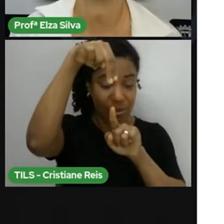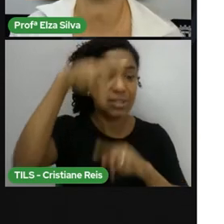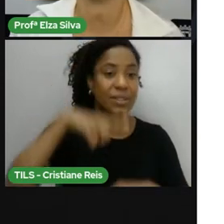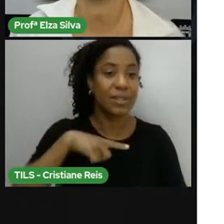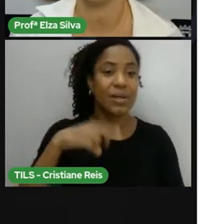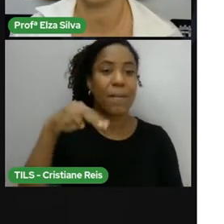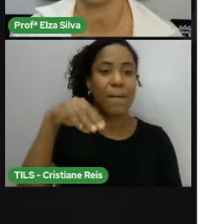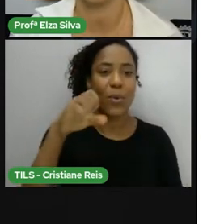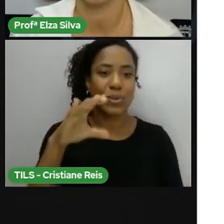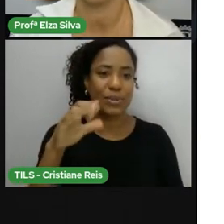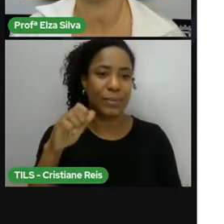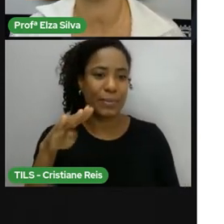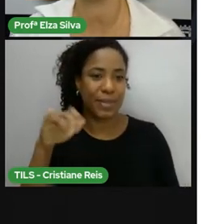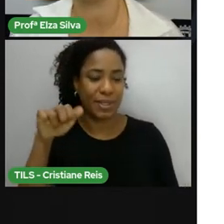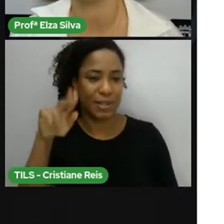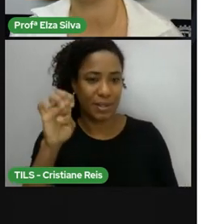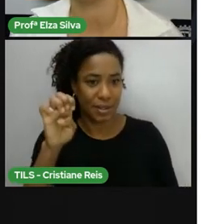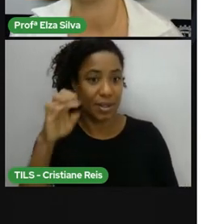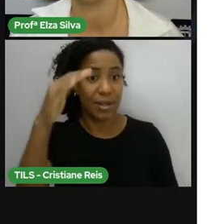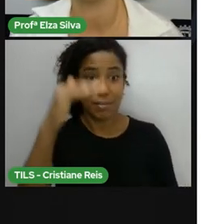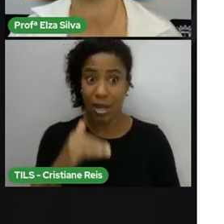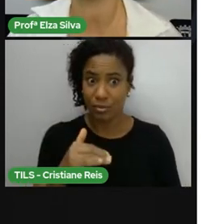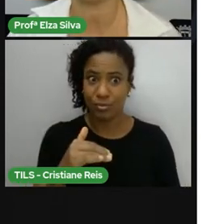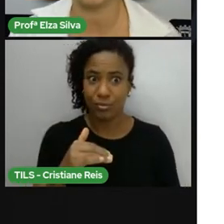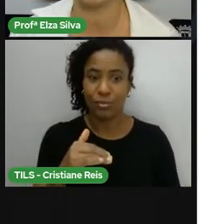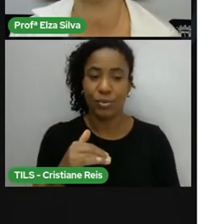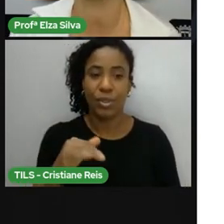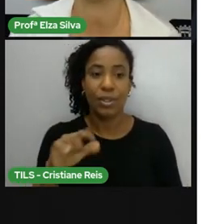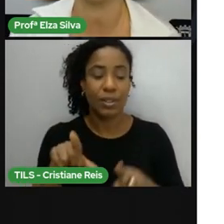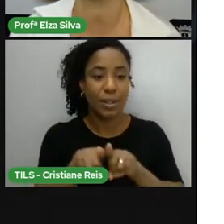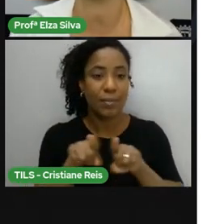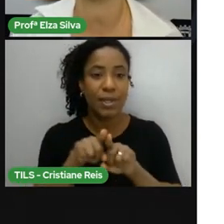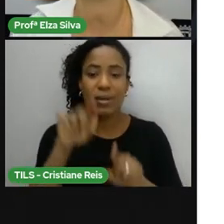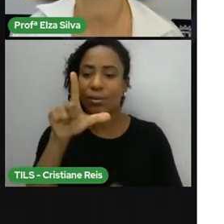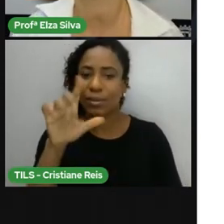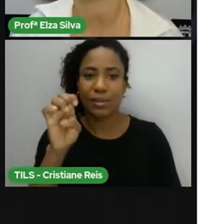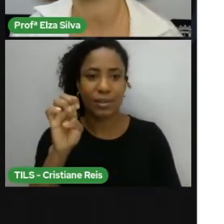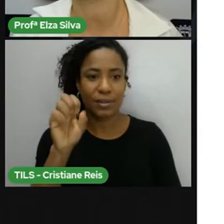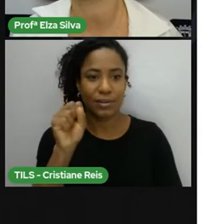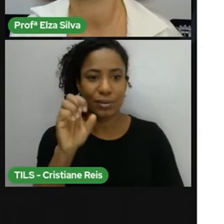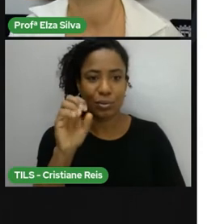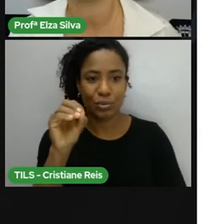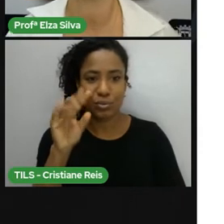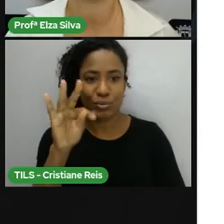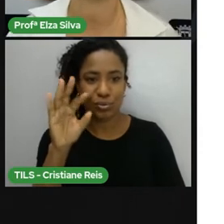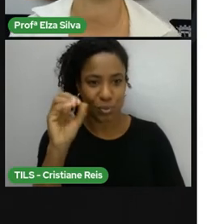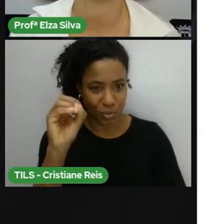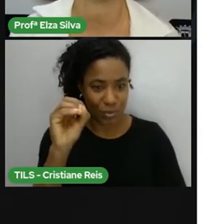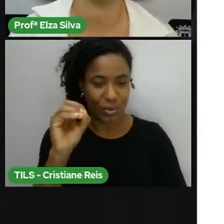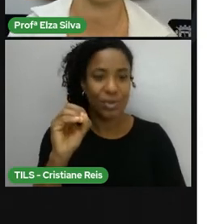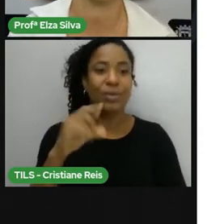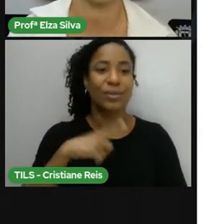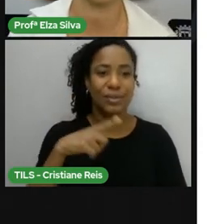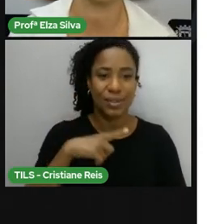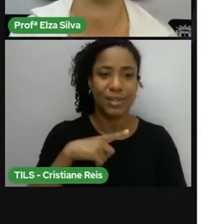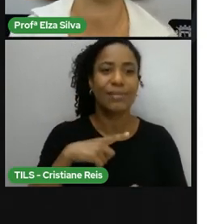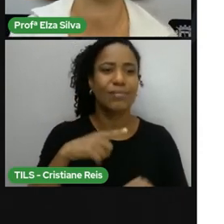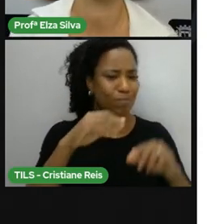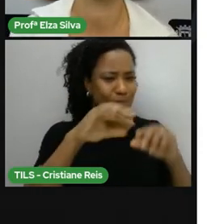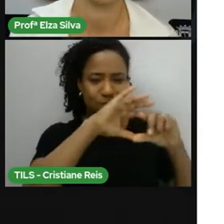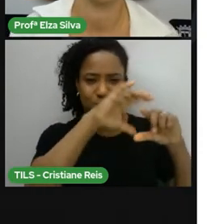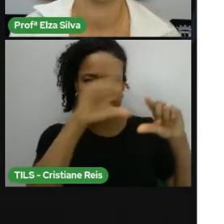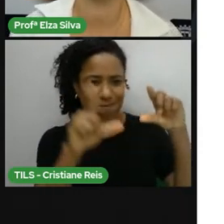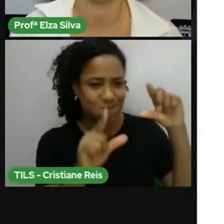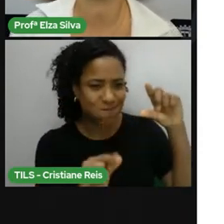Suatim Ao leste E o Lisoto Um enclave Totalmente rodeado Pelo território Sul-africano